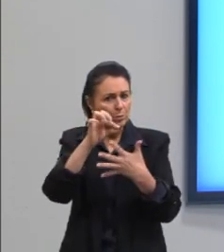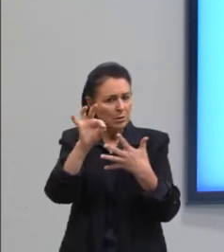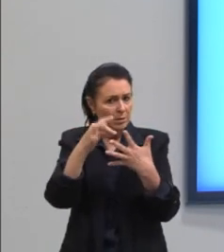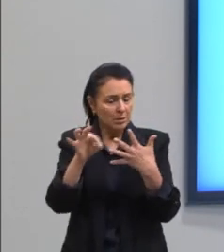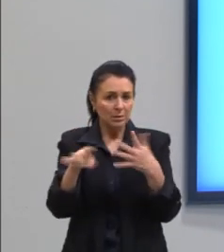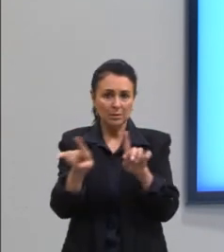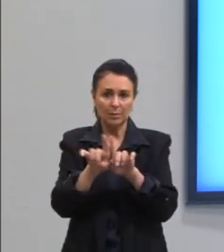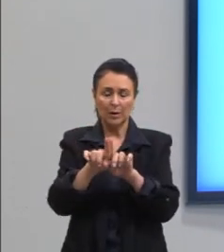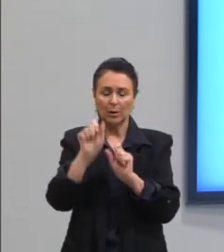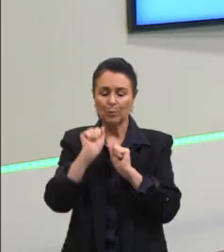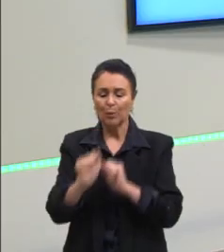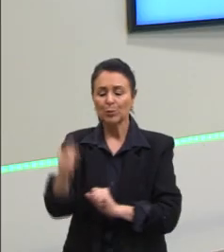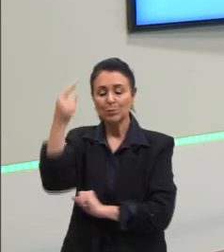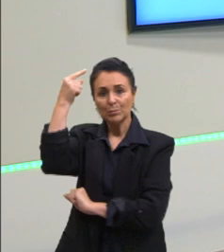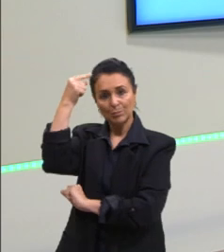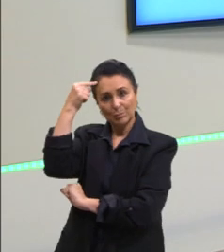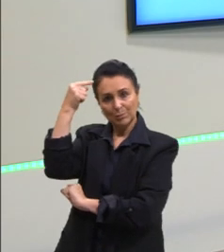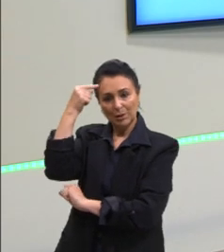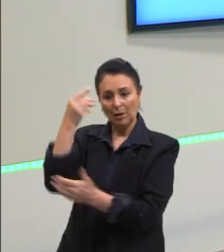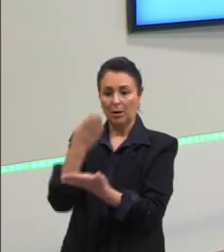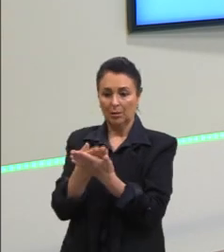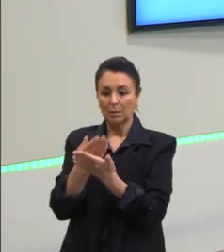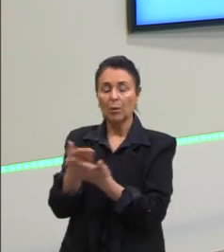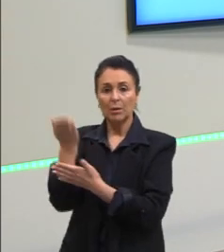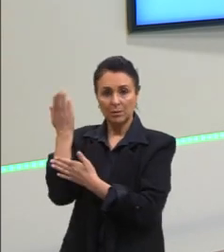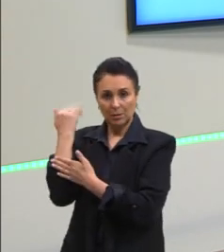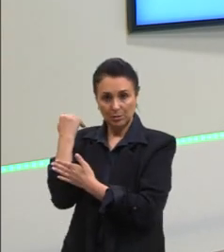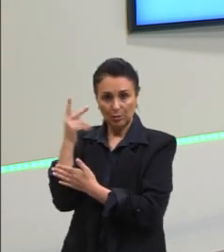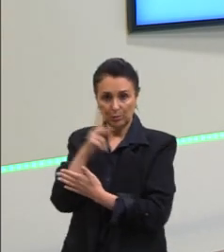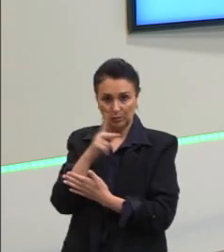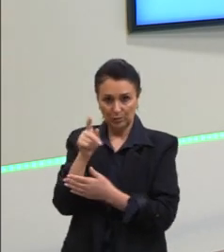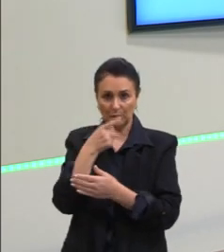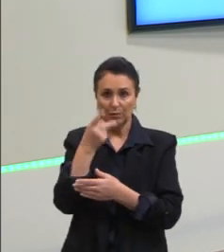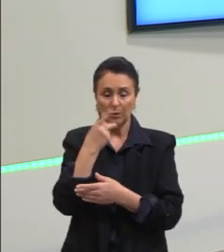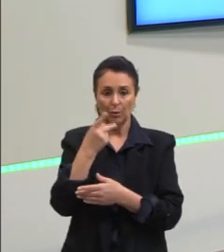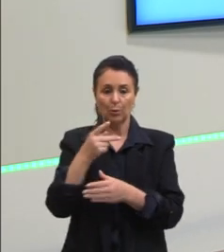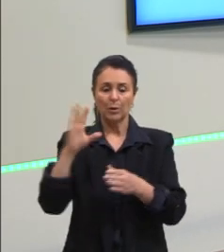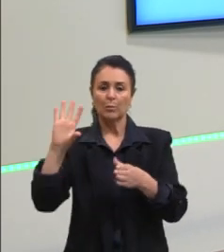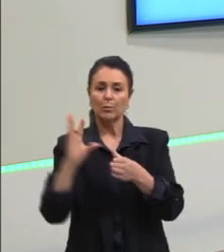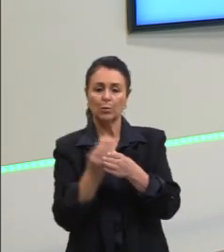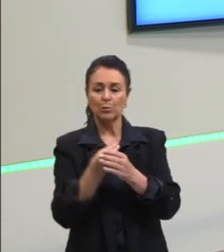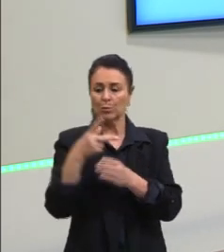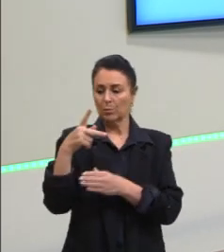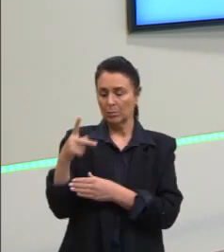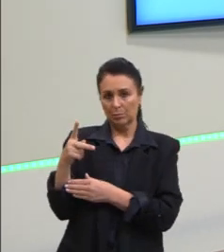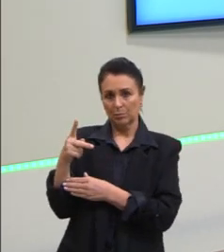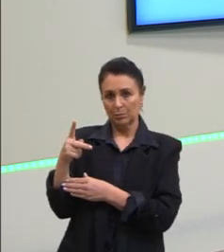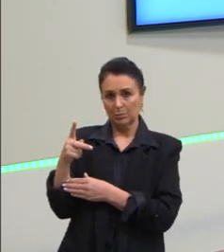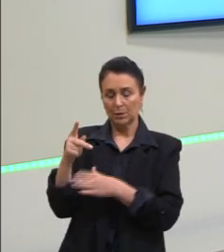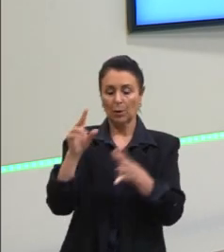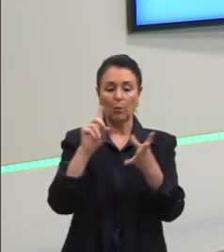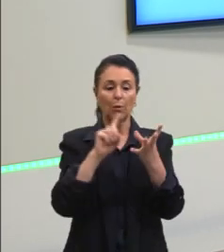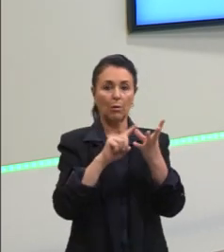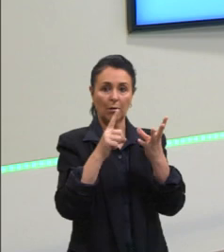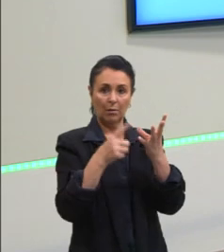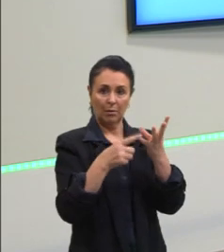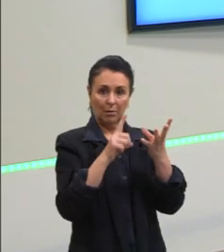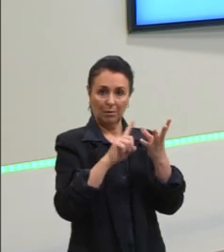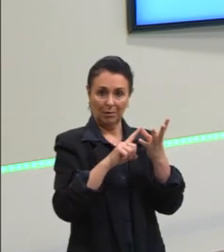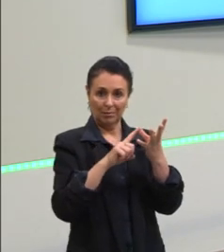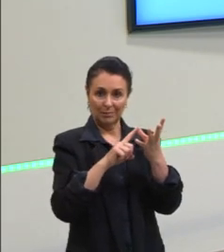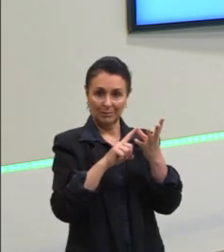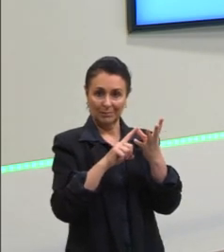pensar, como eu falei em aulas anteriores, sobre um conjunto P, que são as vogais do alfabeto,